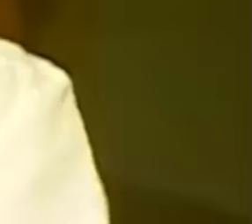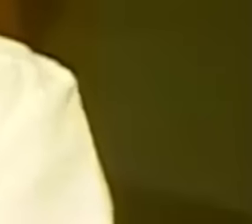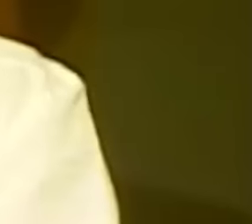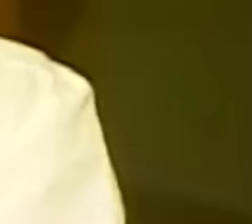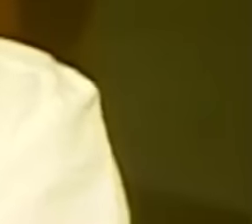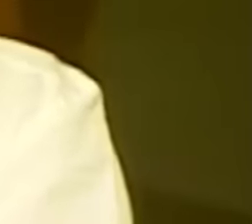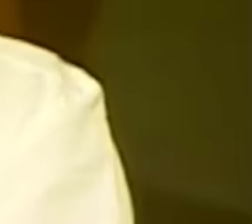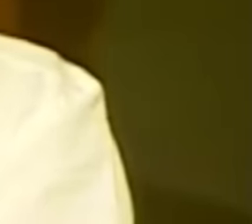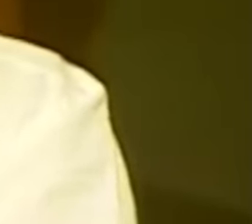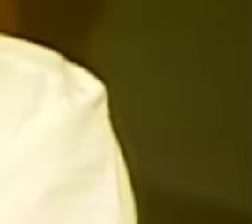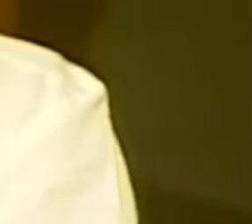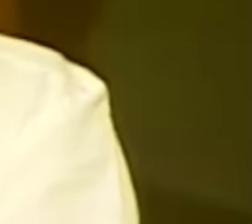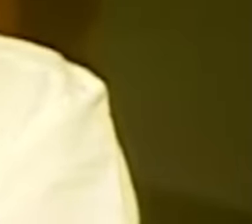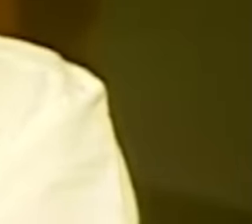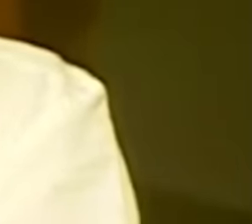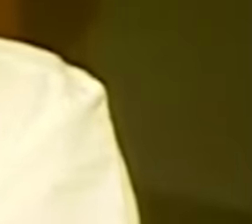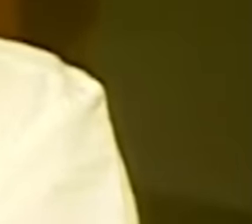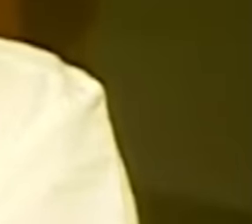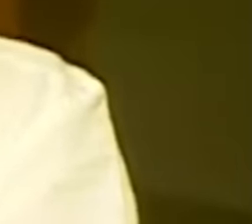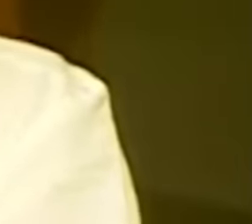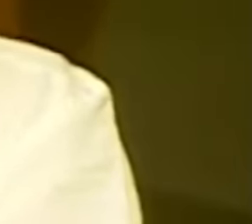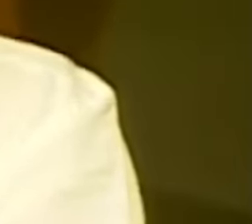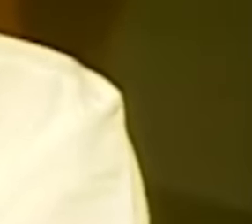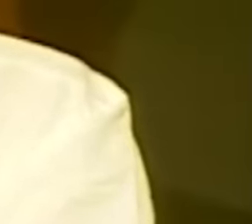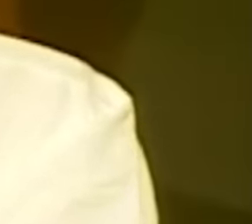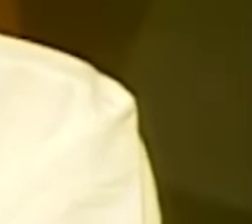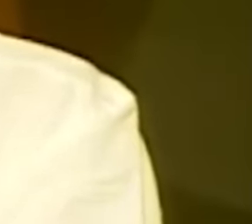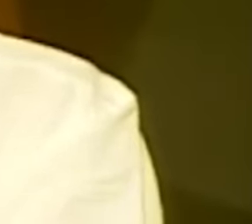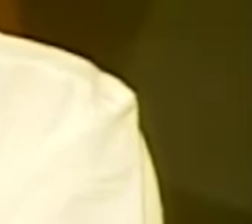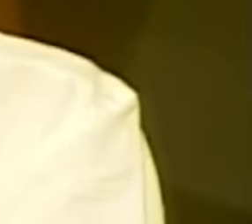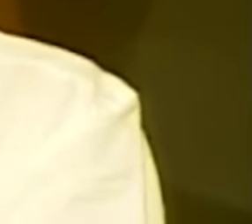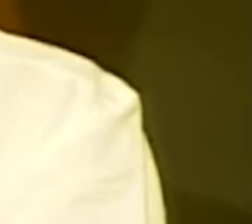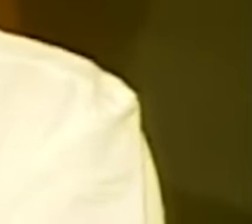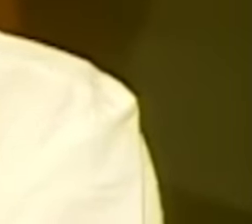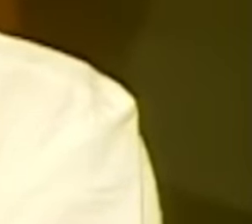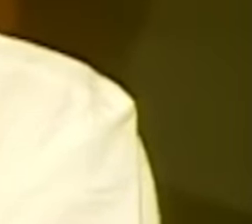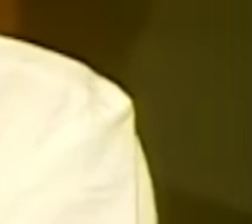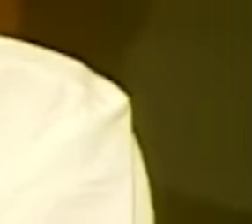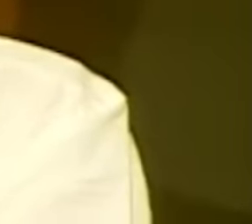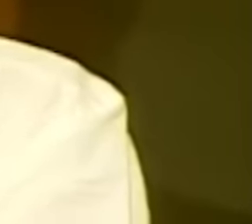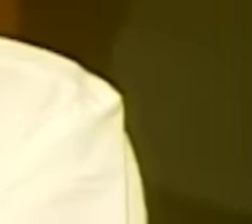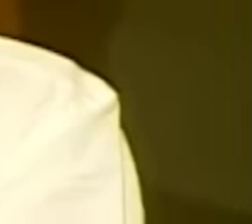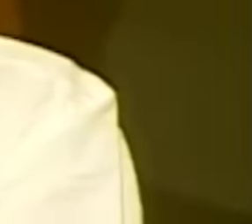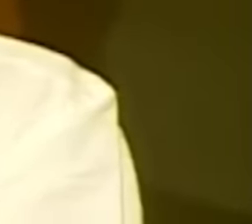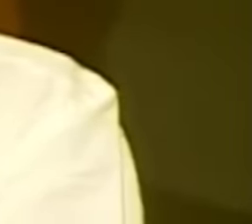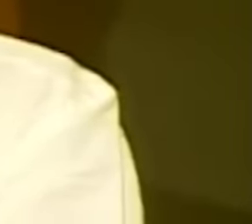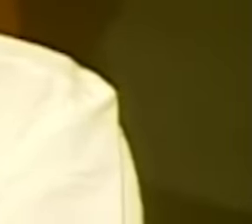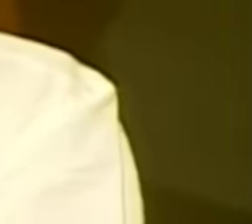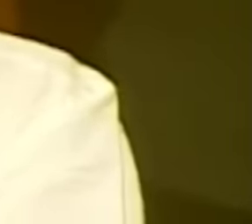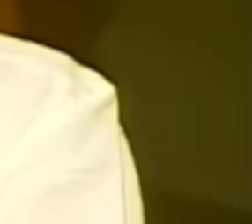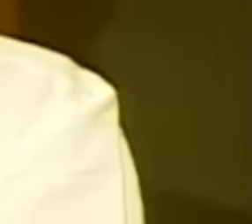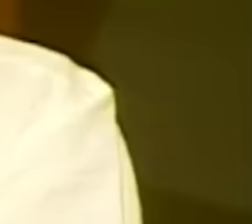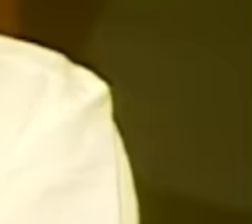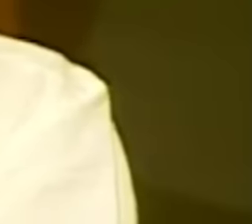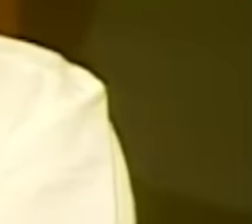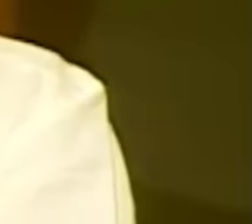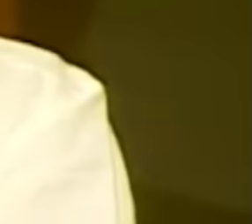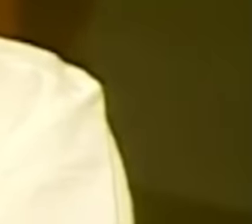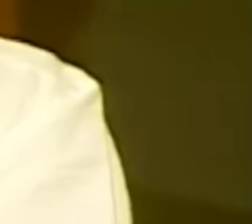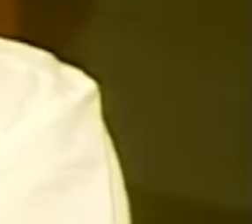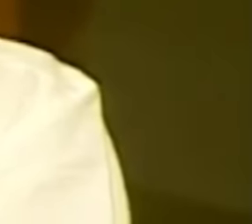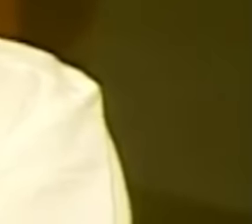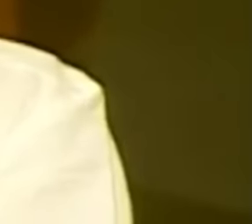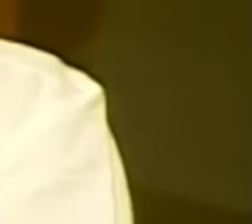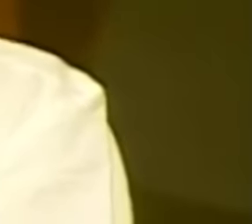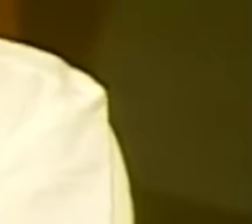etc a ideia é é bom sentir a paixão mas terminada ela é bom sentir outra paixão e por aí vai quer dizer nós estamos